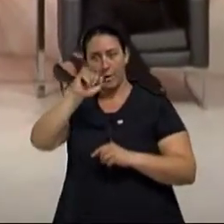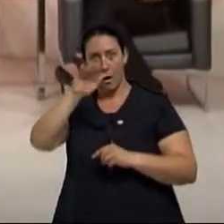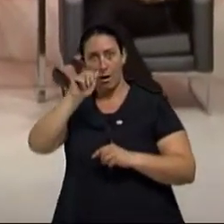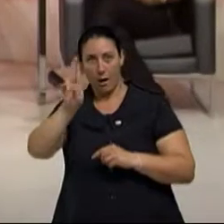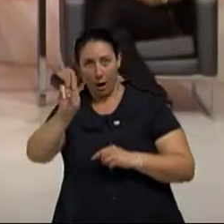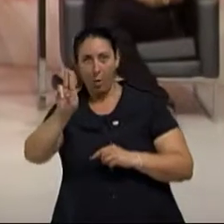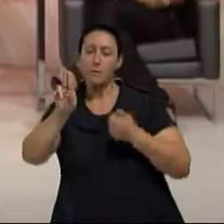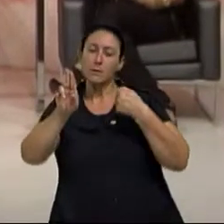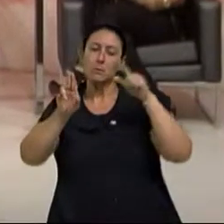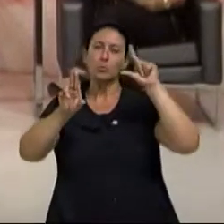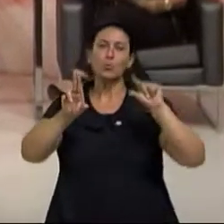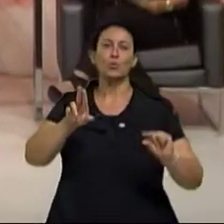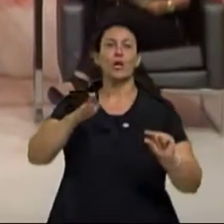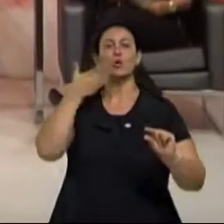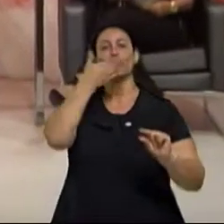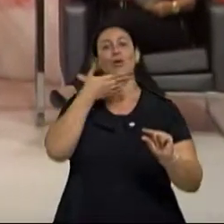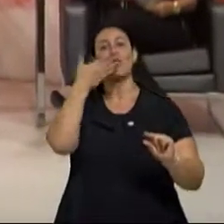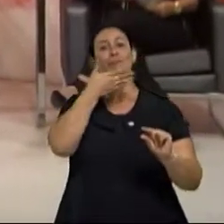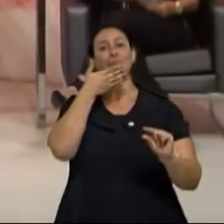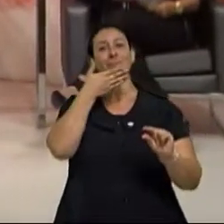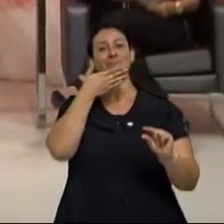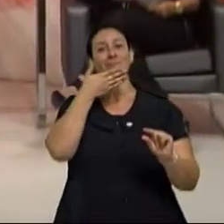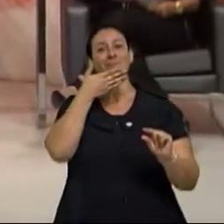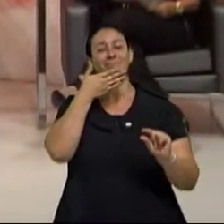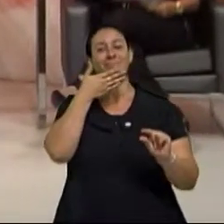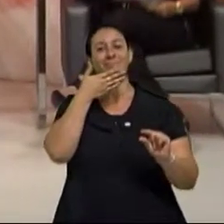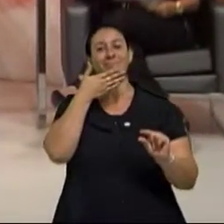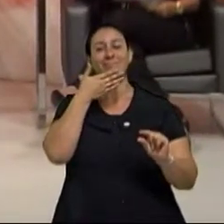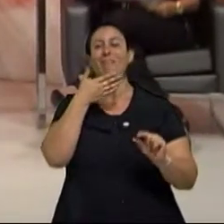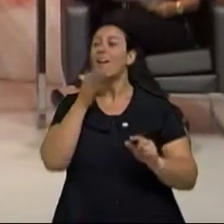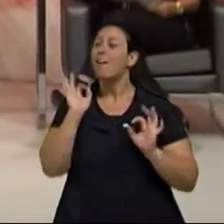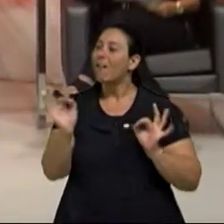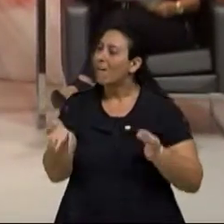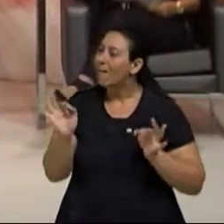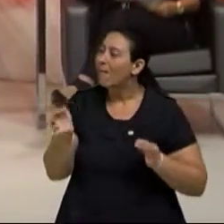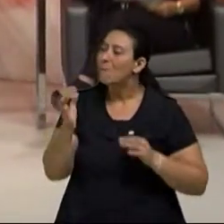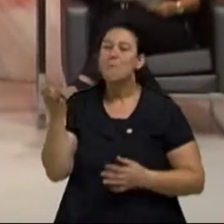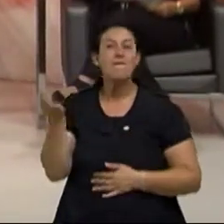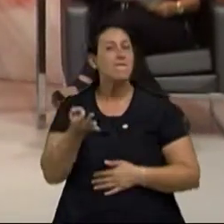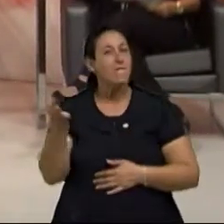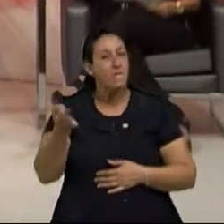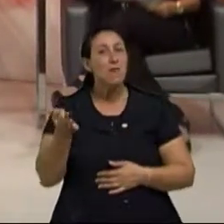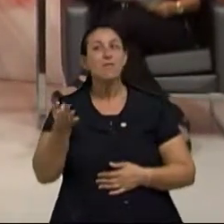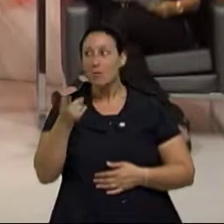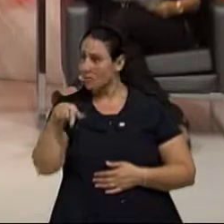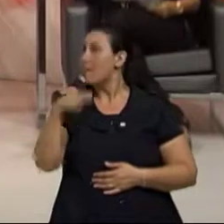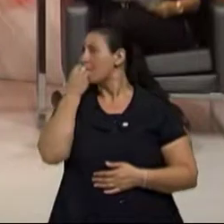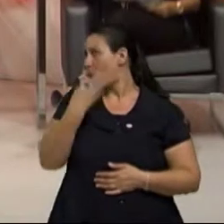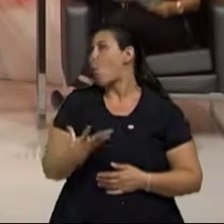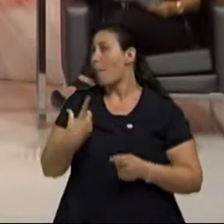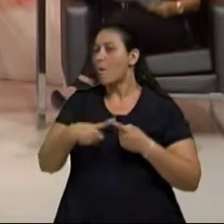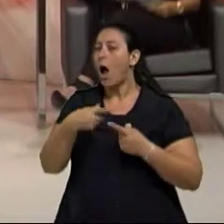outro ingrediente. Que é o açúcar. Que é o açúcar. Ah, perfeito, porque é isso que eu acho que também é um benefício.